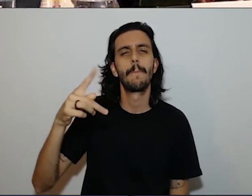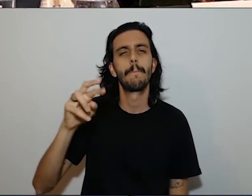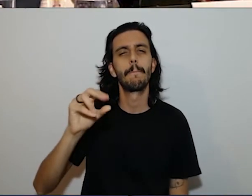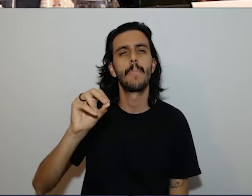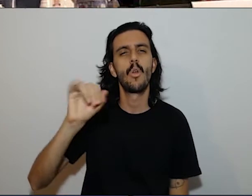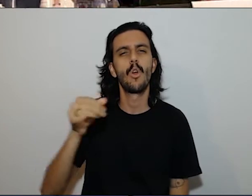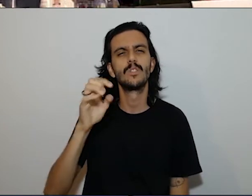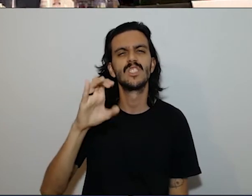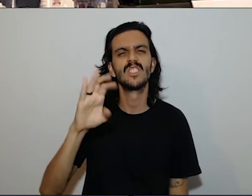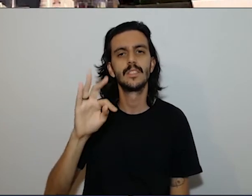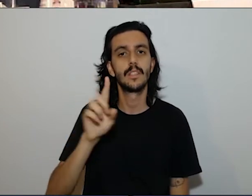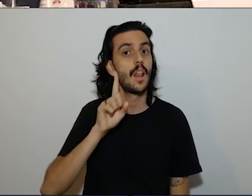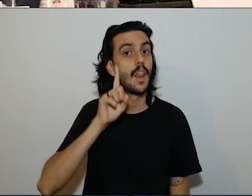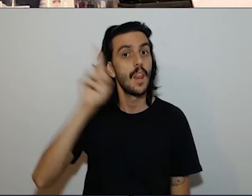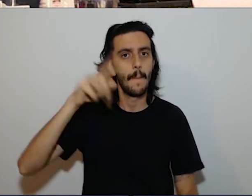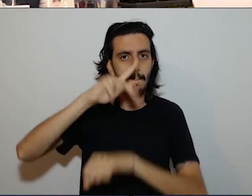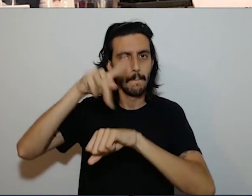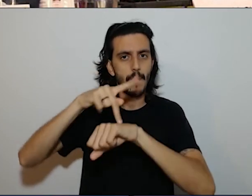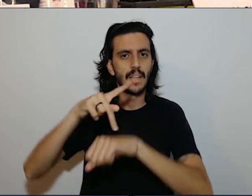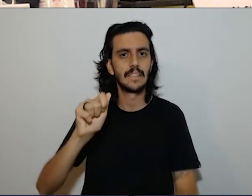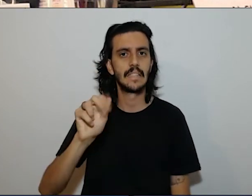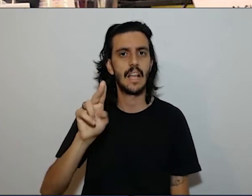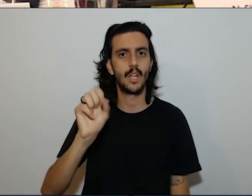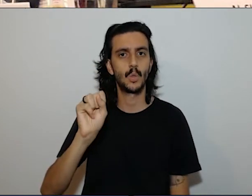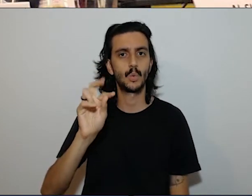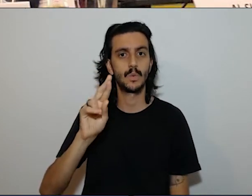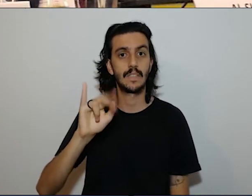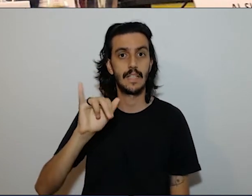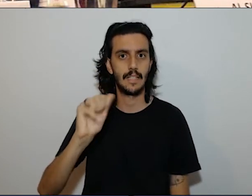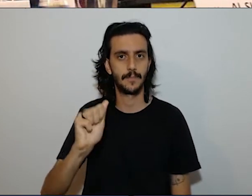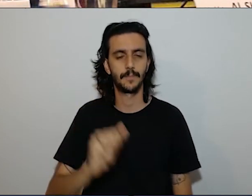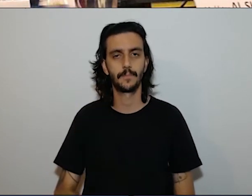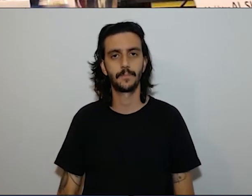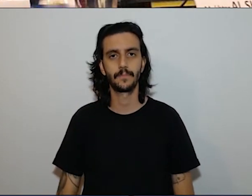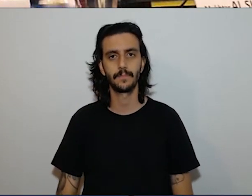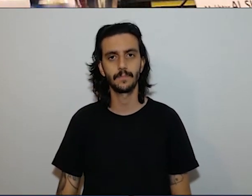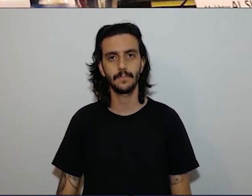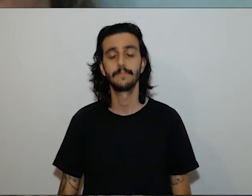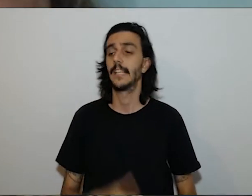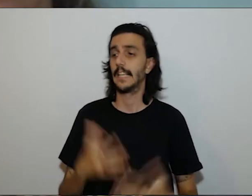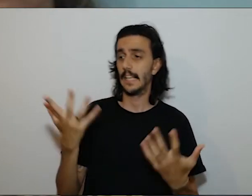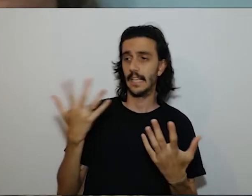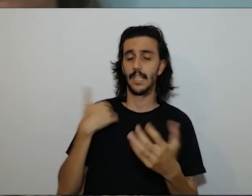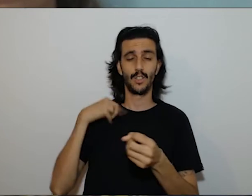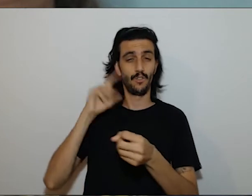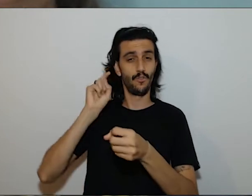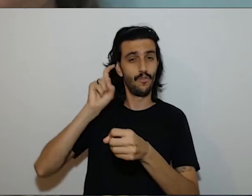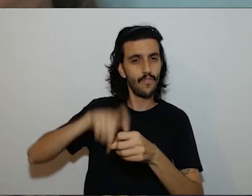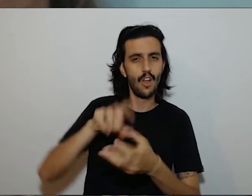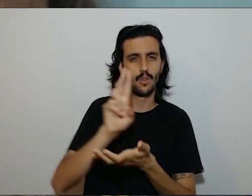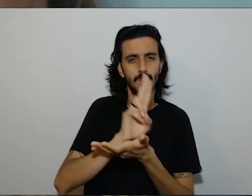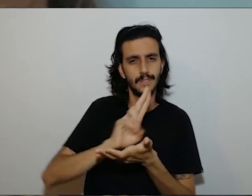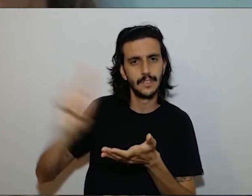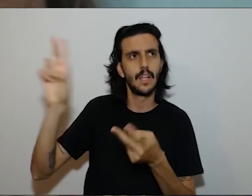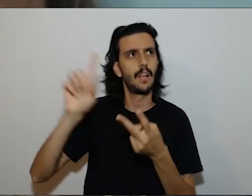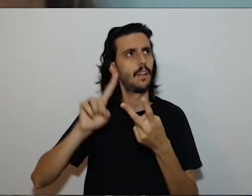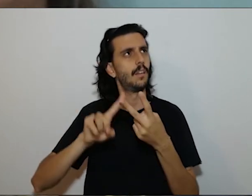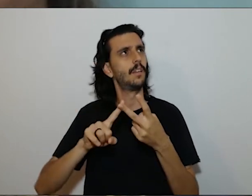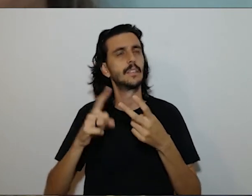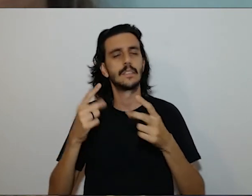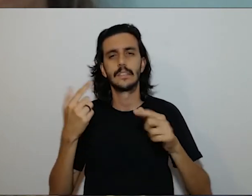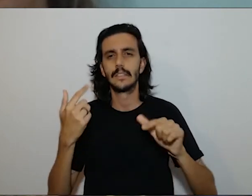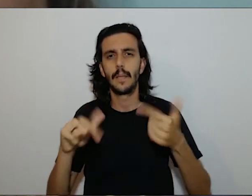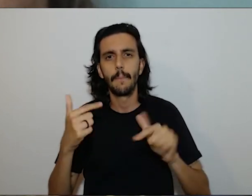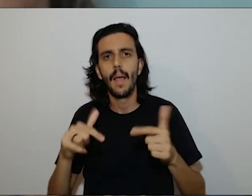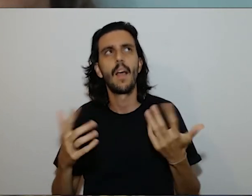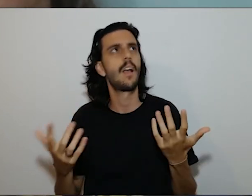Imagem de Regina na conferência Zero Project em Viena na Áustria Minha volta à universidade minha volta ao